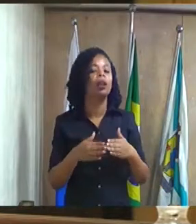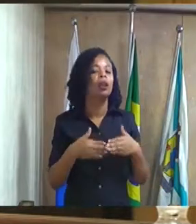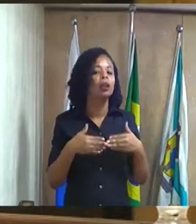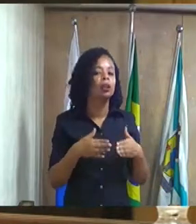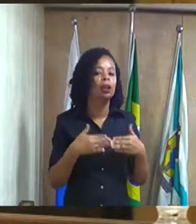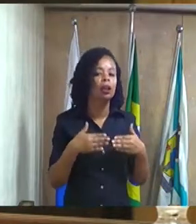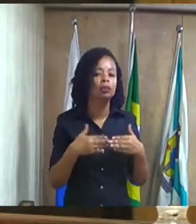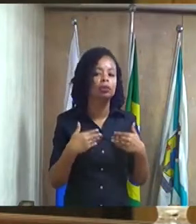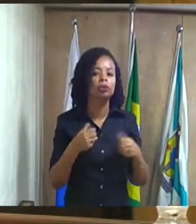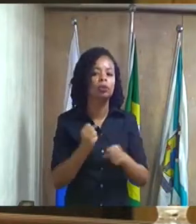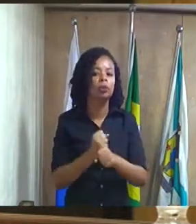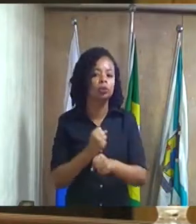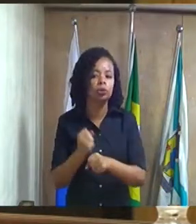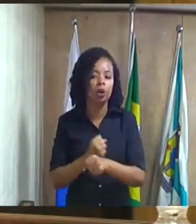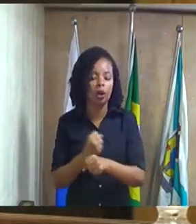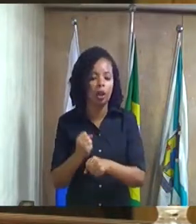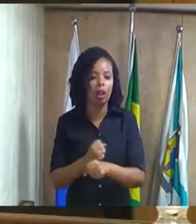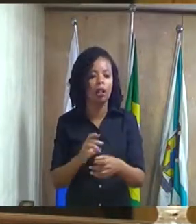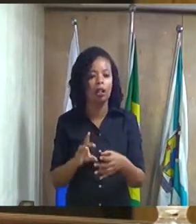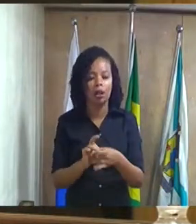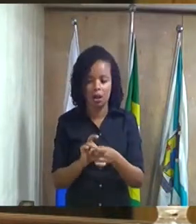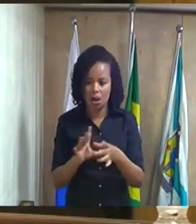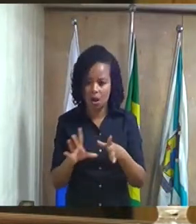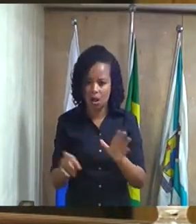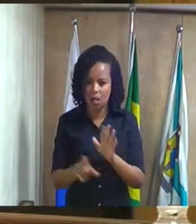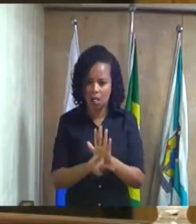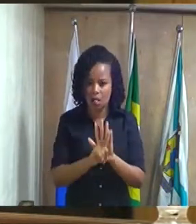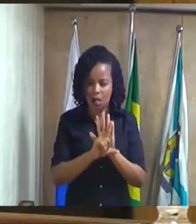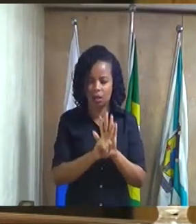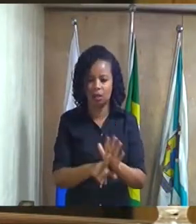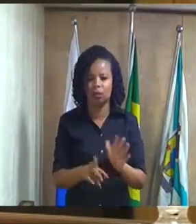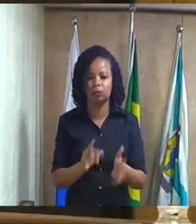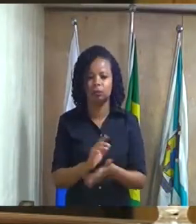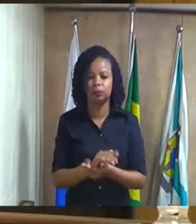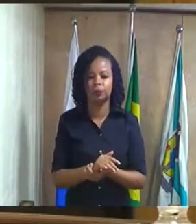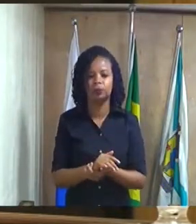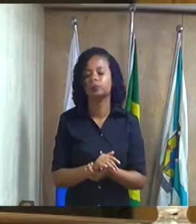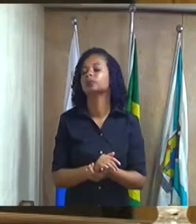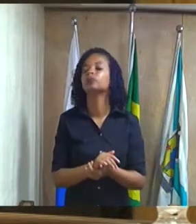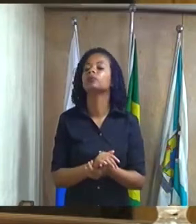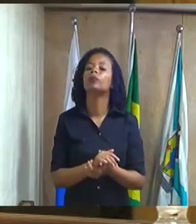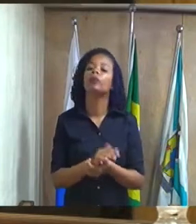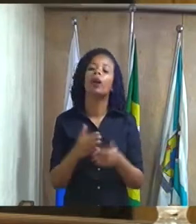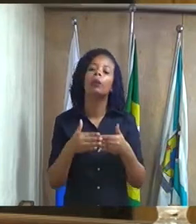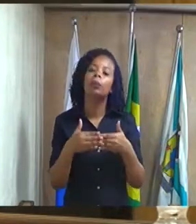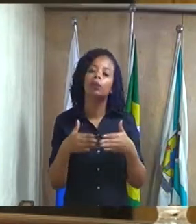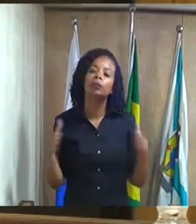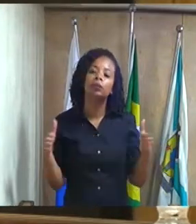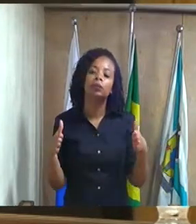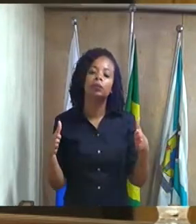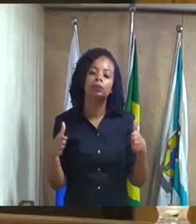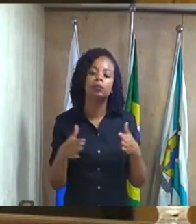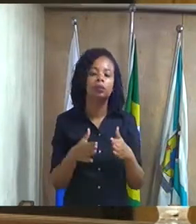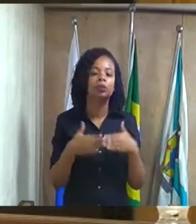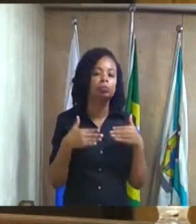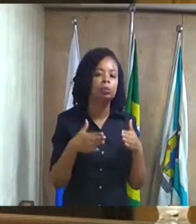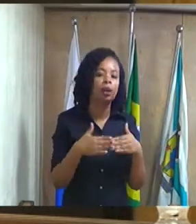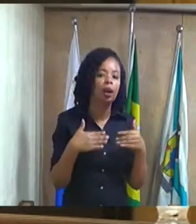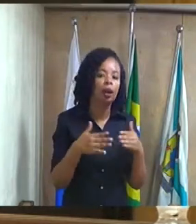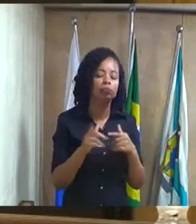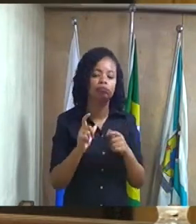e legalização abertura de licença para parâmetros